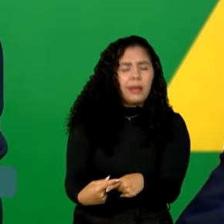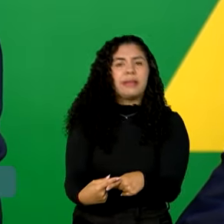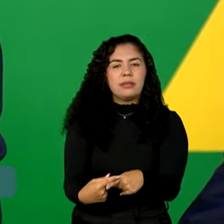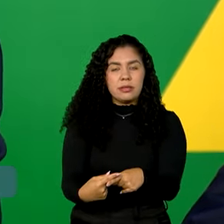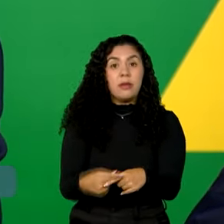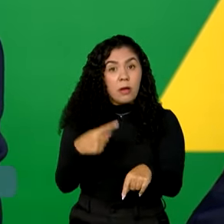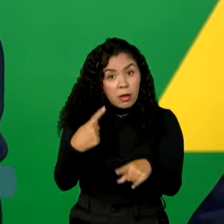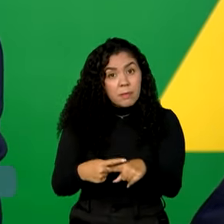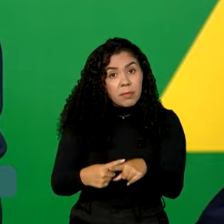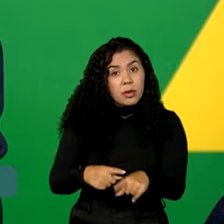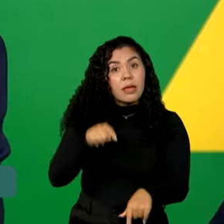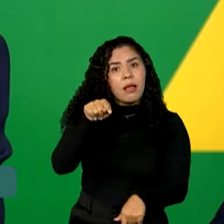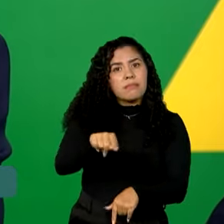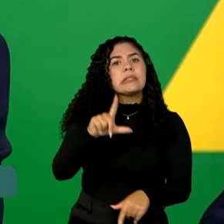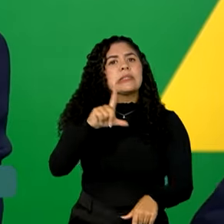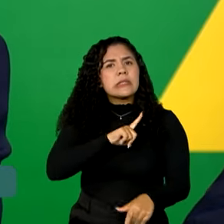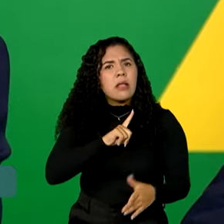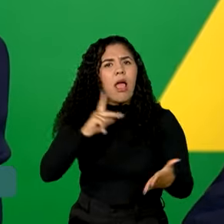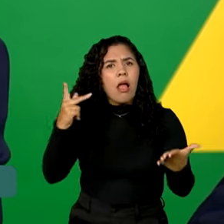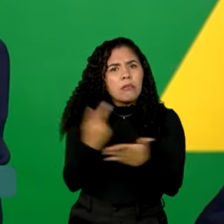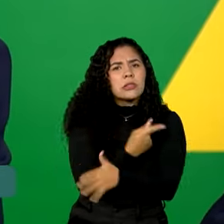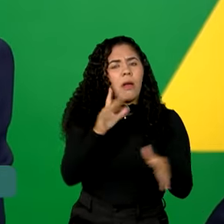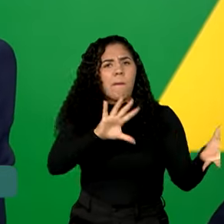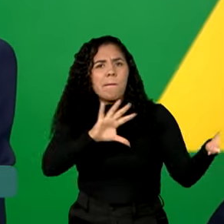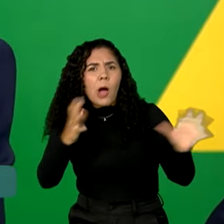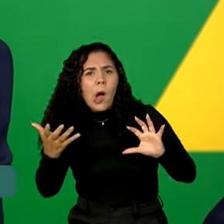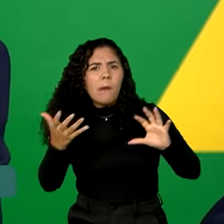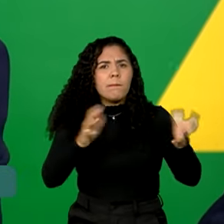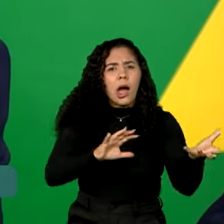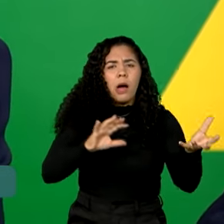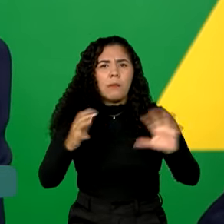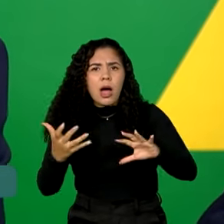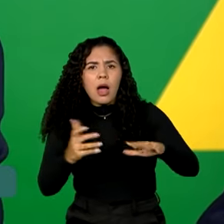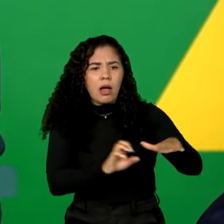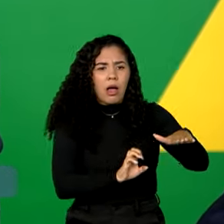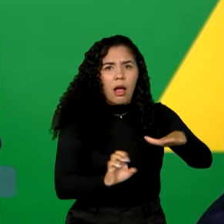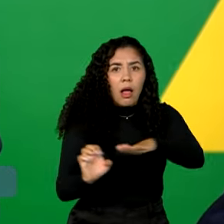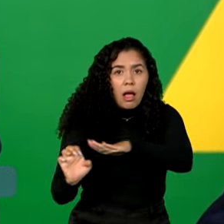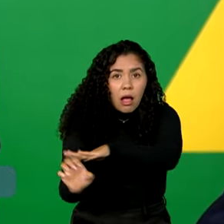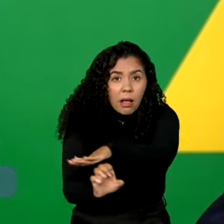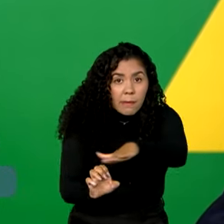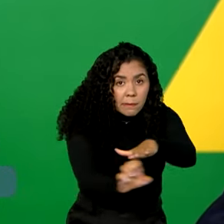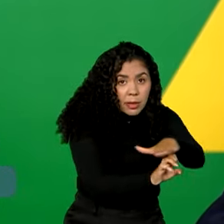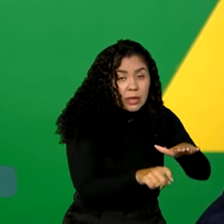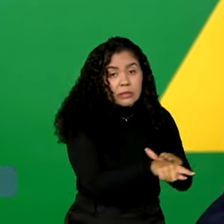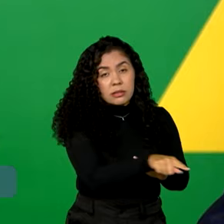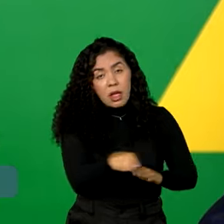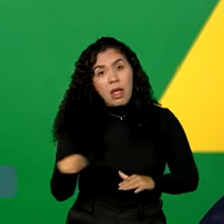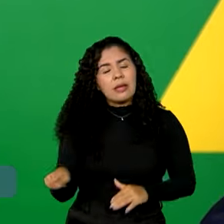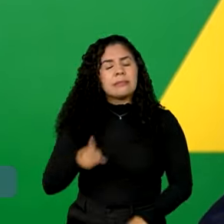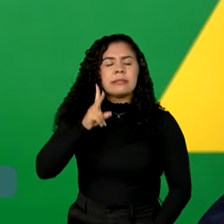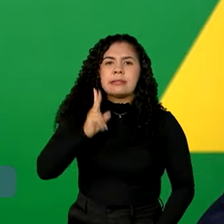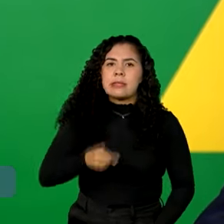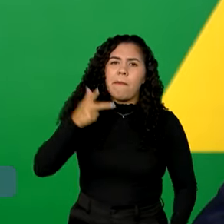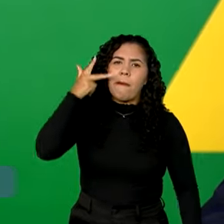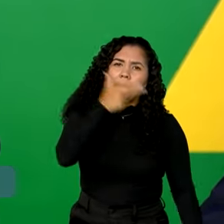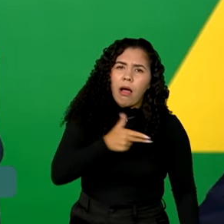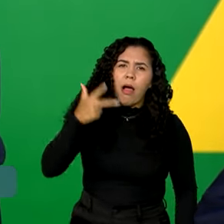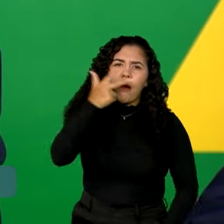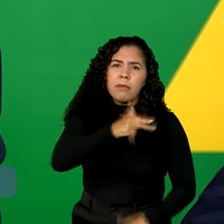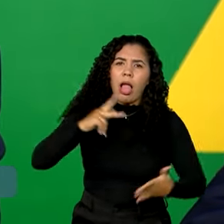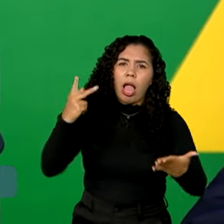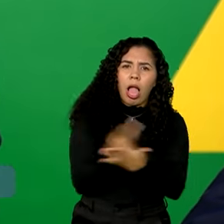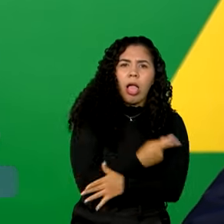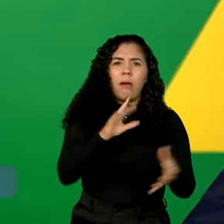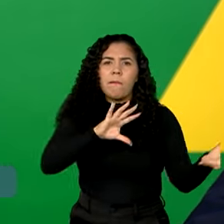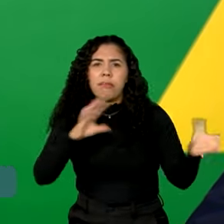Porque há episódios e essas companhias de concessão de energia elétrica, sempre em eventos